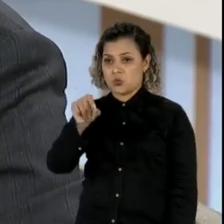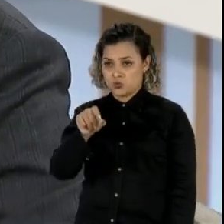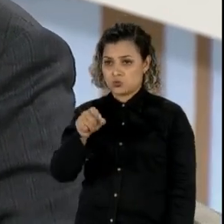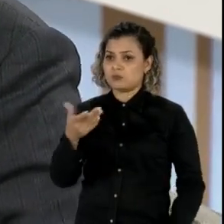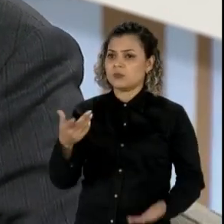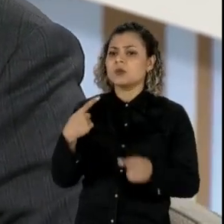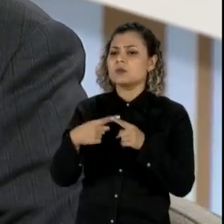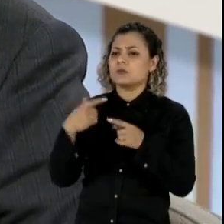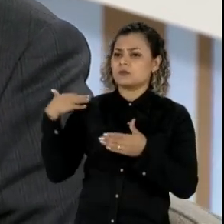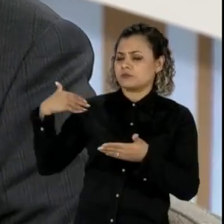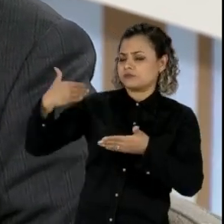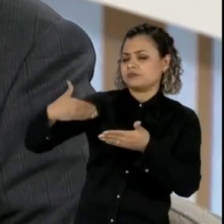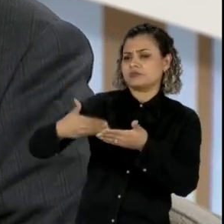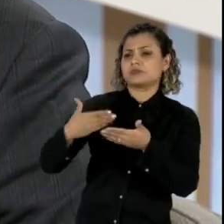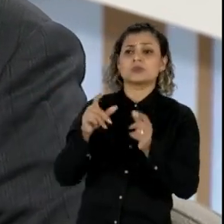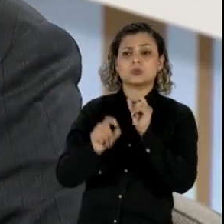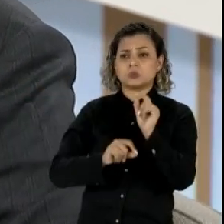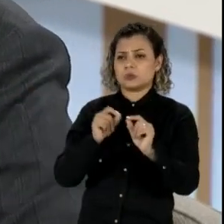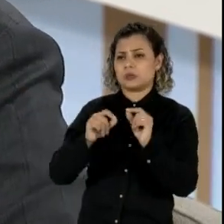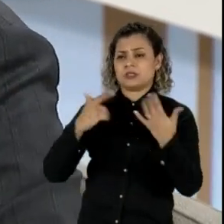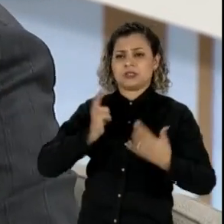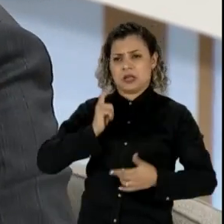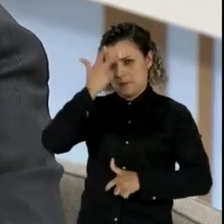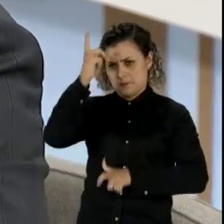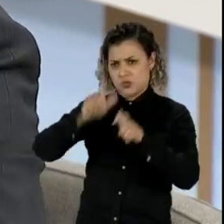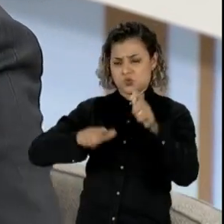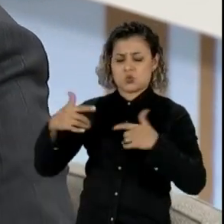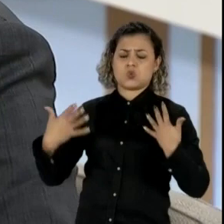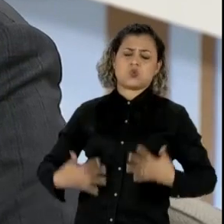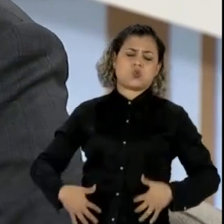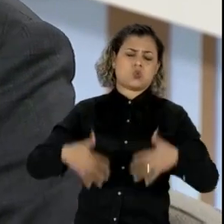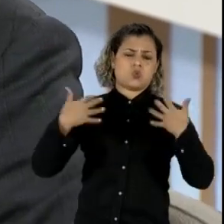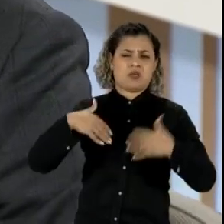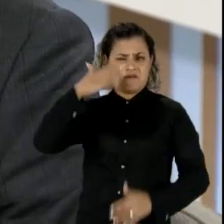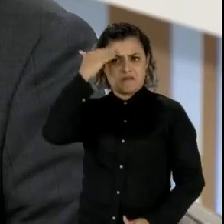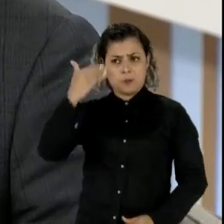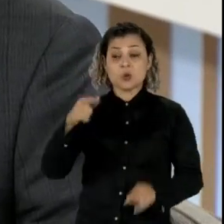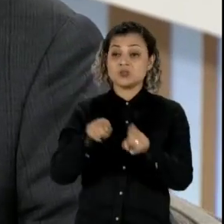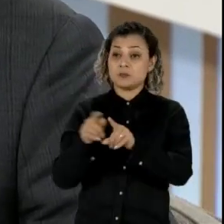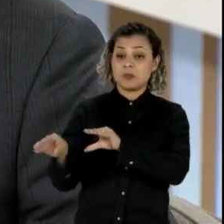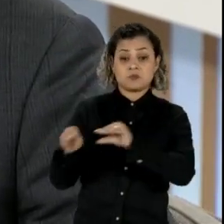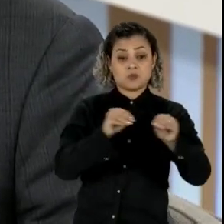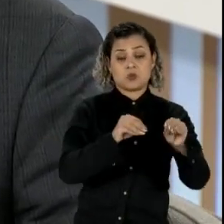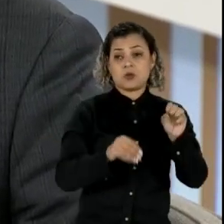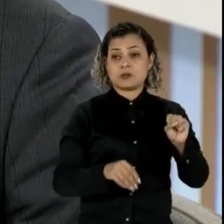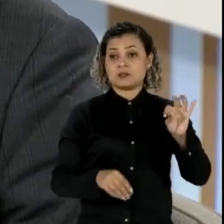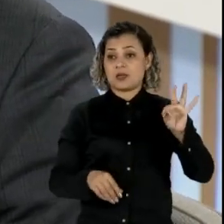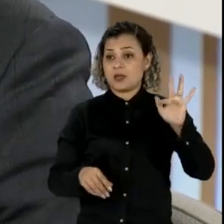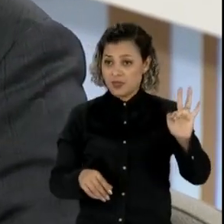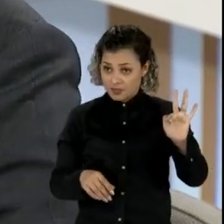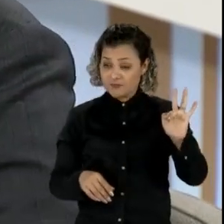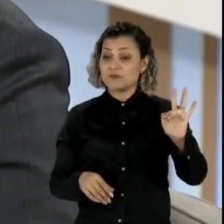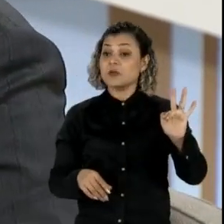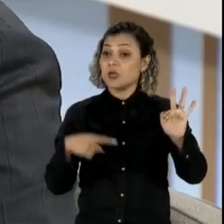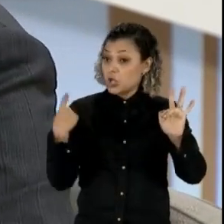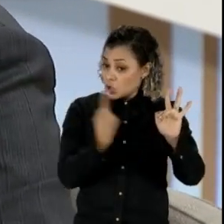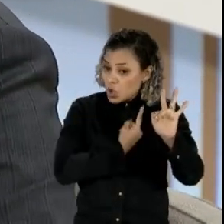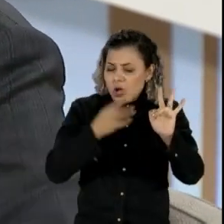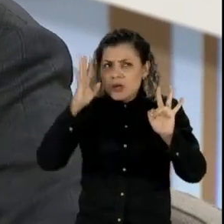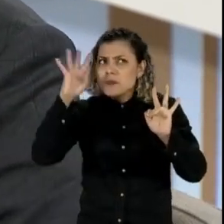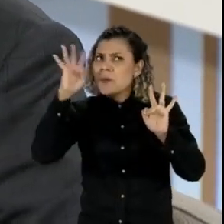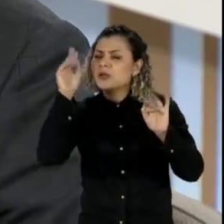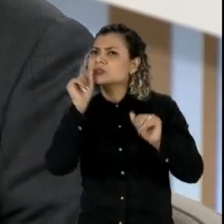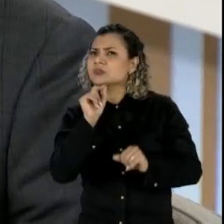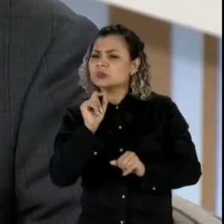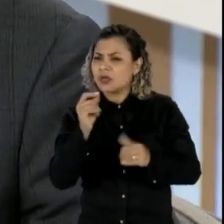Mas por lá passaram nomes que depois foram, inclusive, para o Supremo Tribunal Federal. Quando a gente imagina que